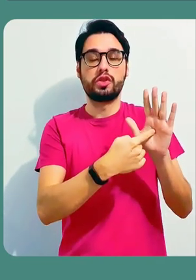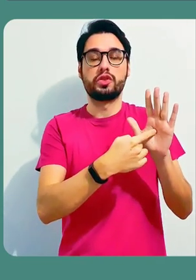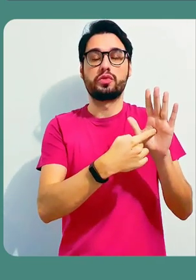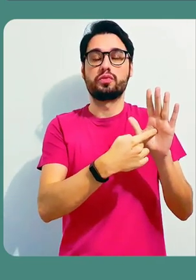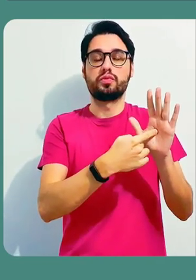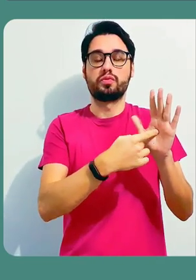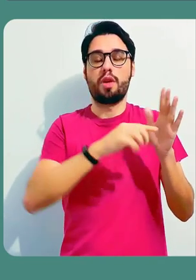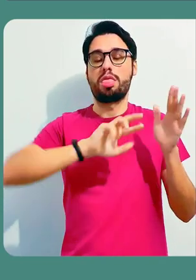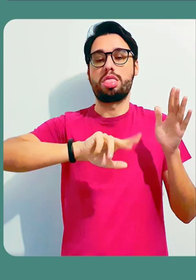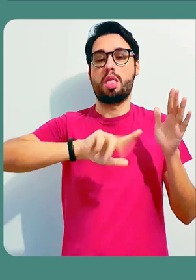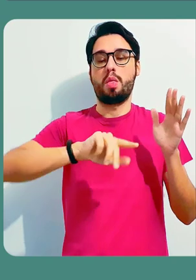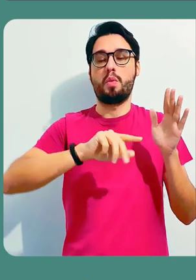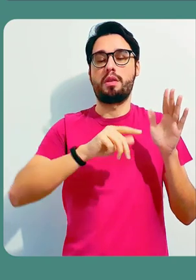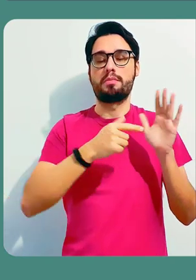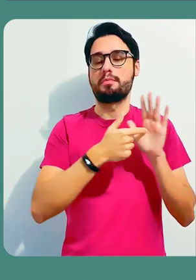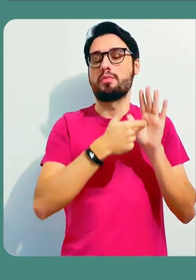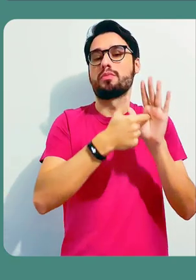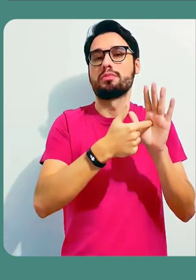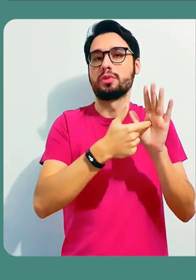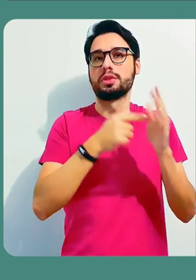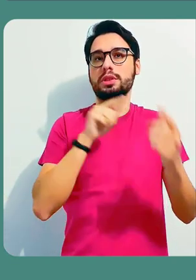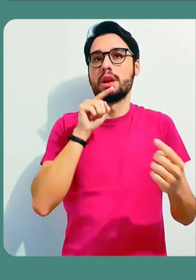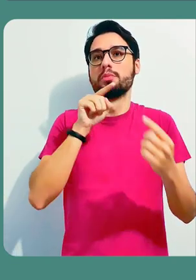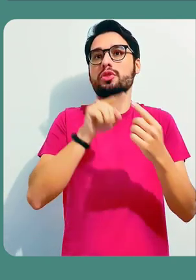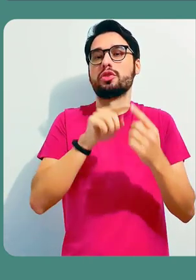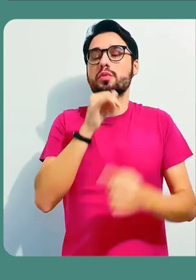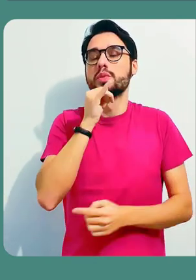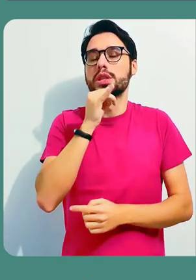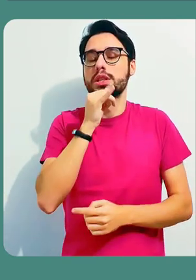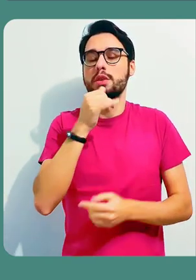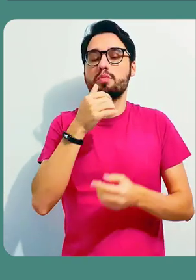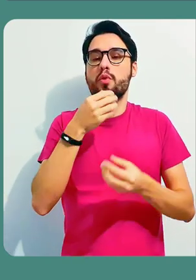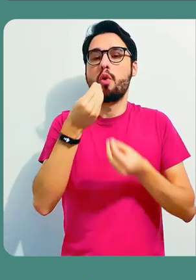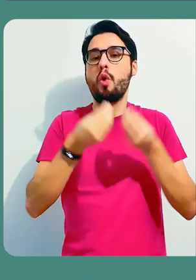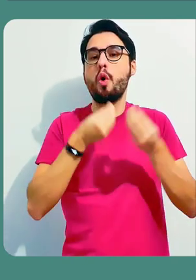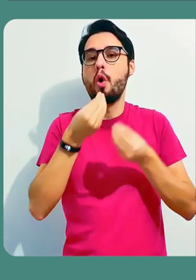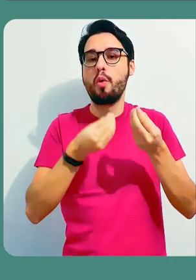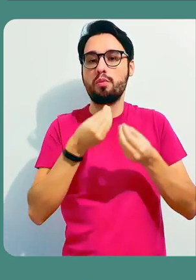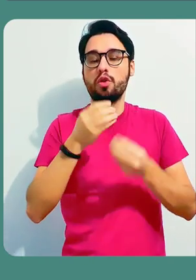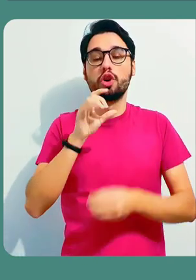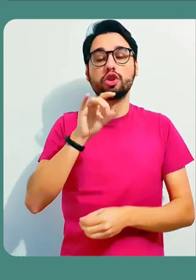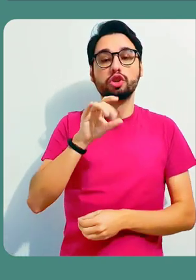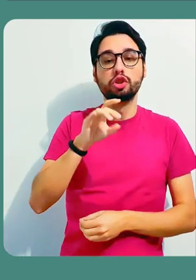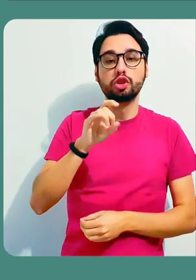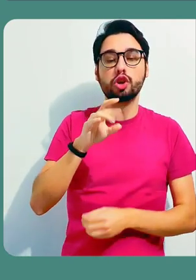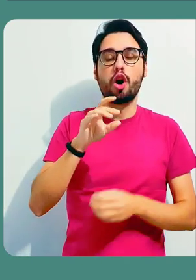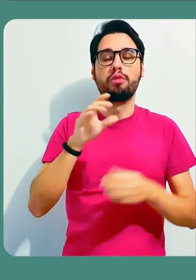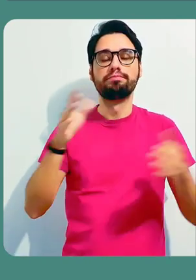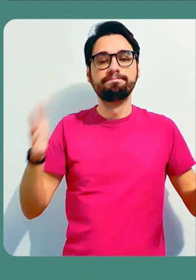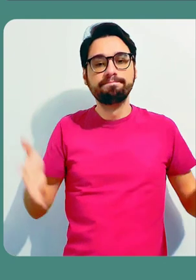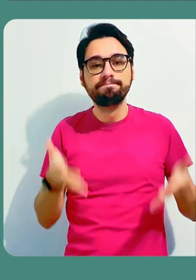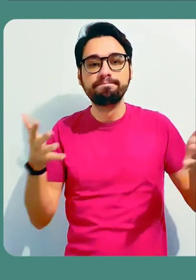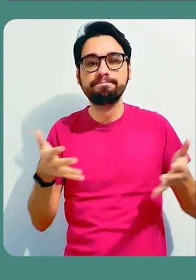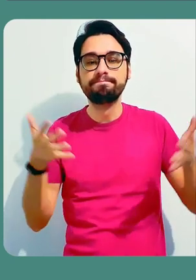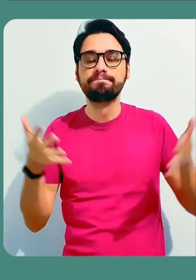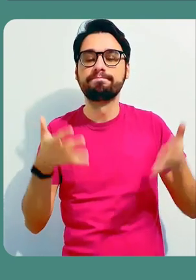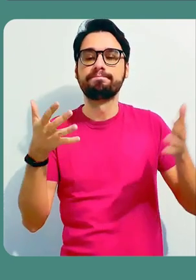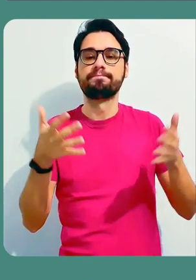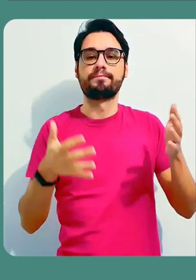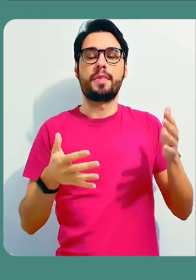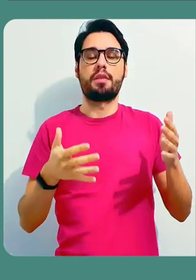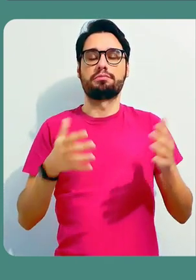A minha intenção aqui com vocês não é mostrar como que configura uma atividade no Trello, e sim apresentar para vocês